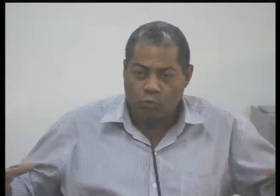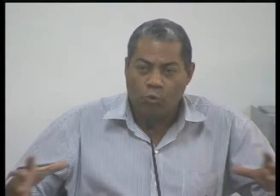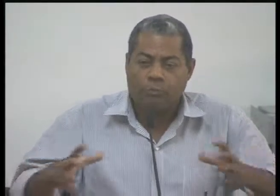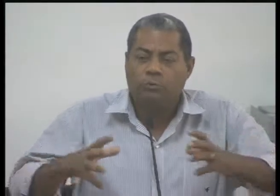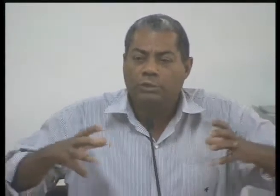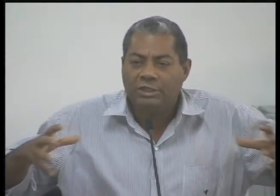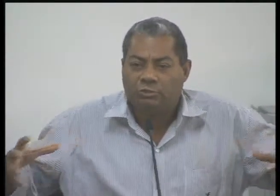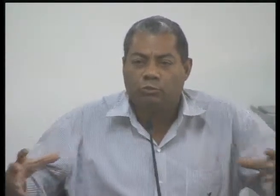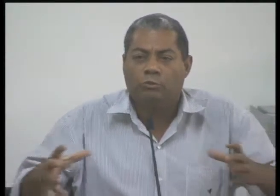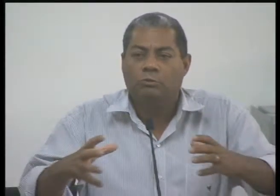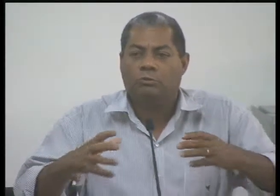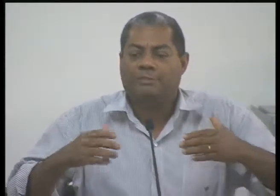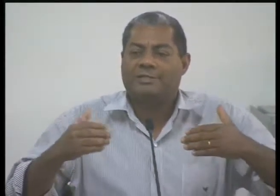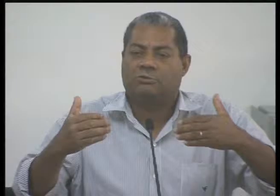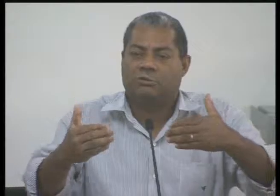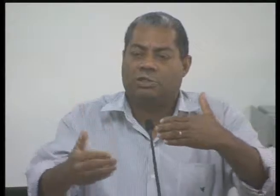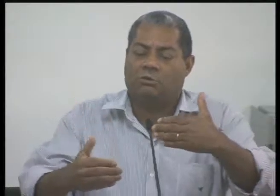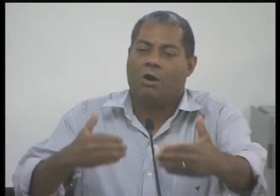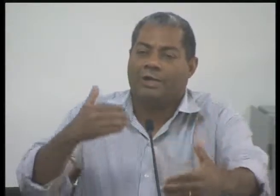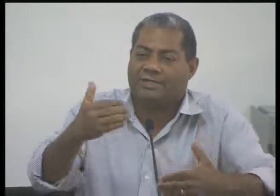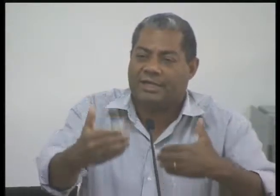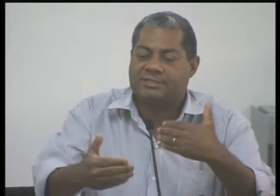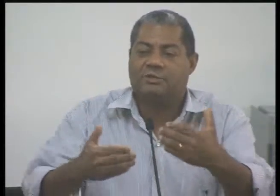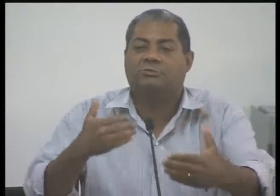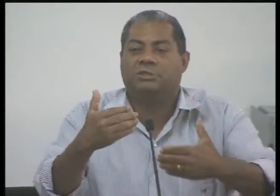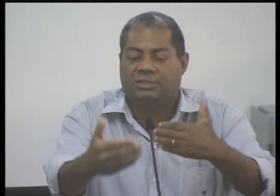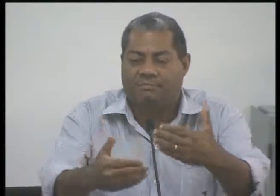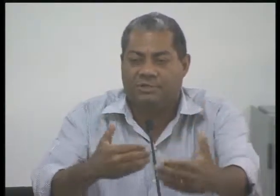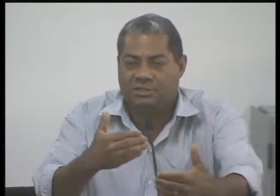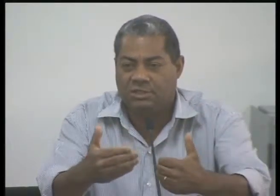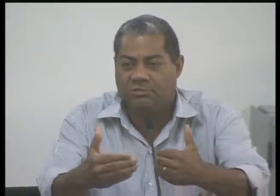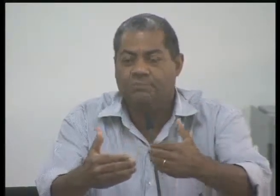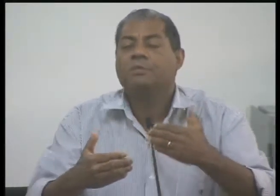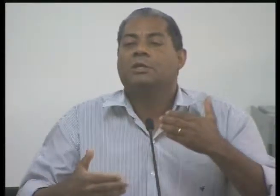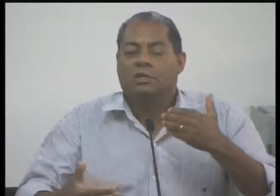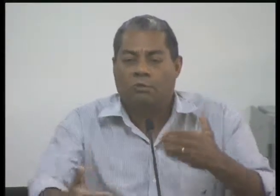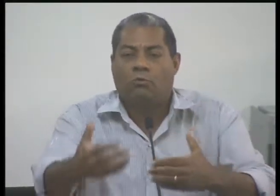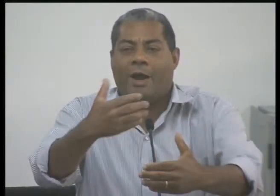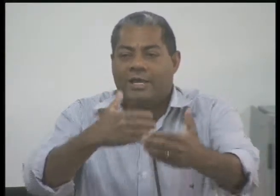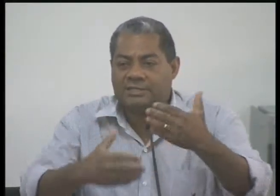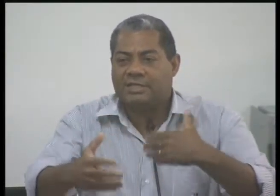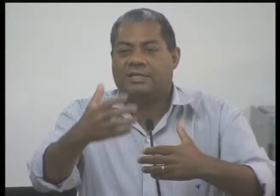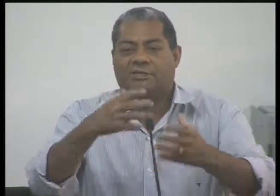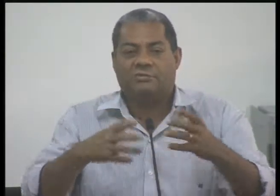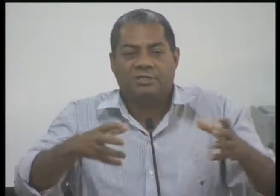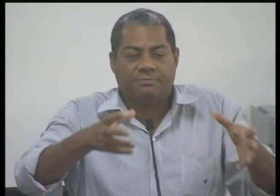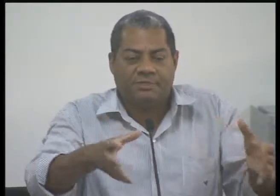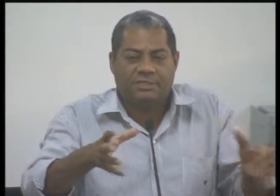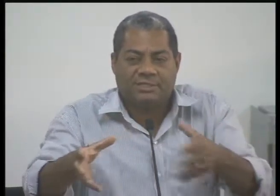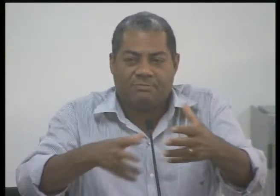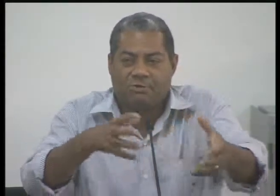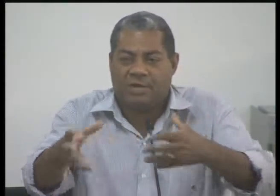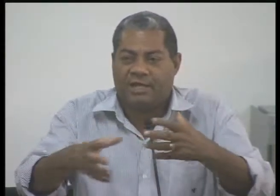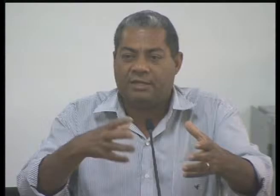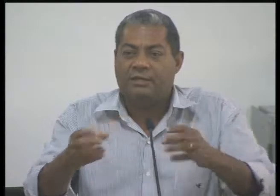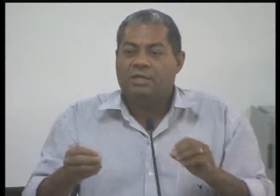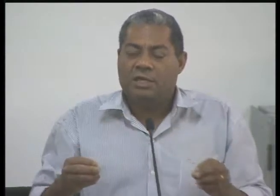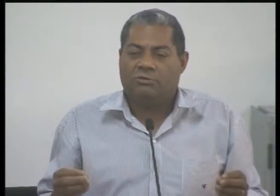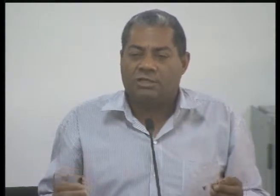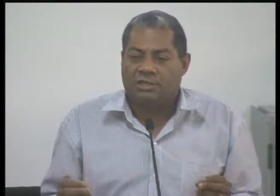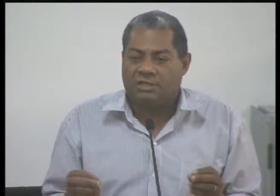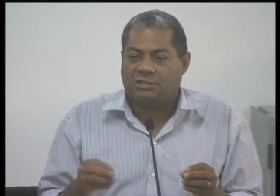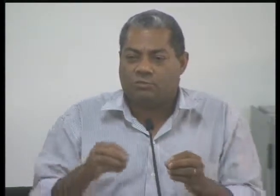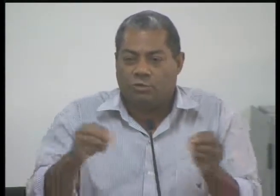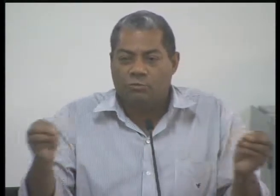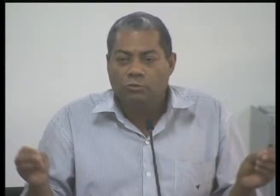como o Cotil e todas as outras Faculdades de Limeira, Santa Casa, Humanitária. É possível fazer um grupo, unir todo mundo para discutir